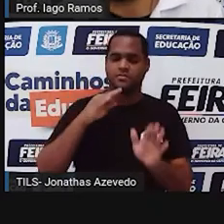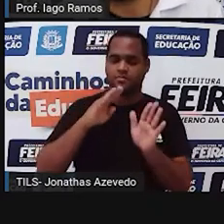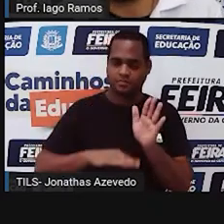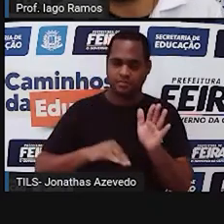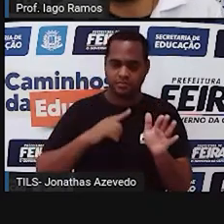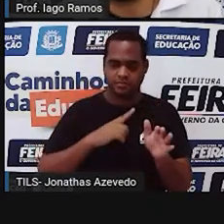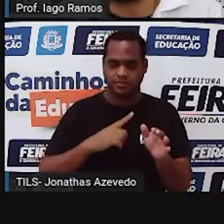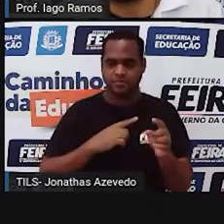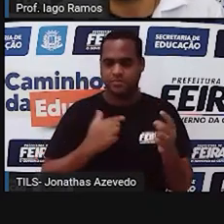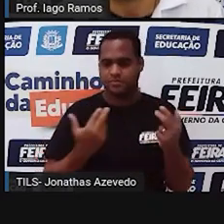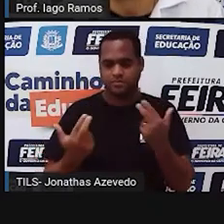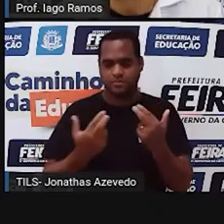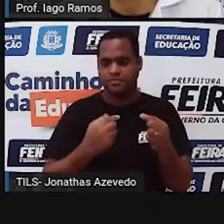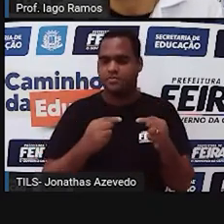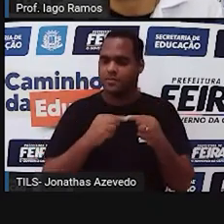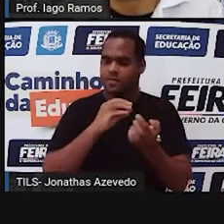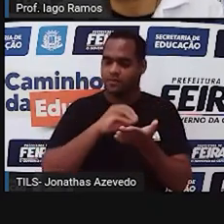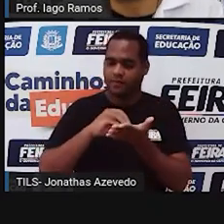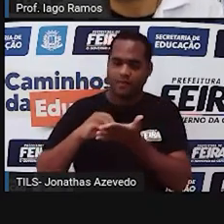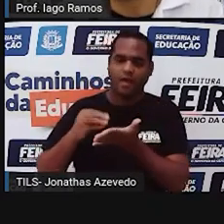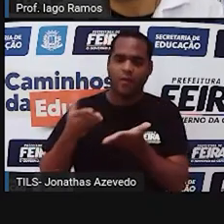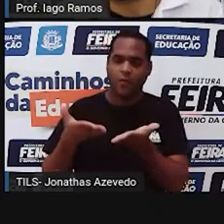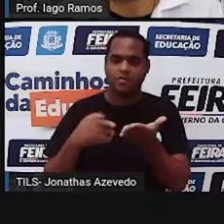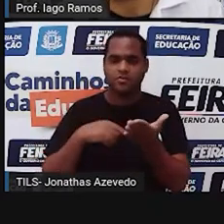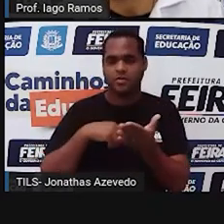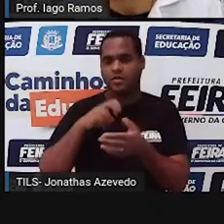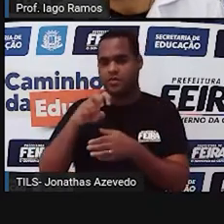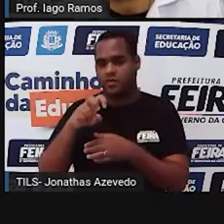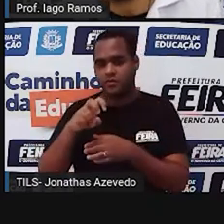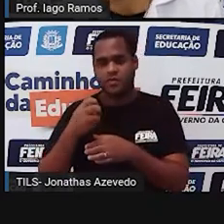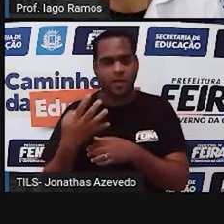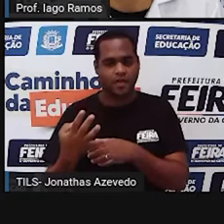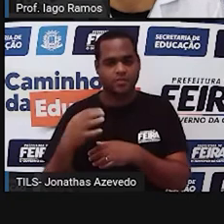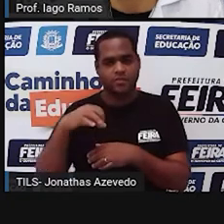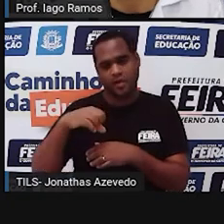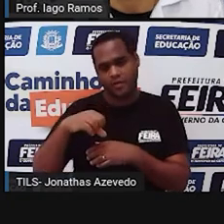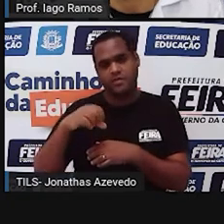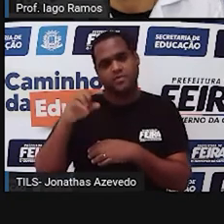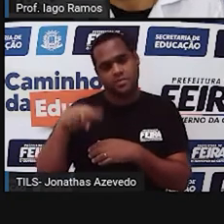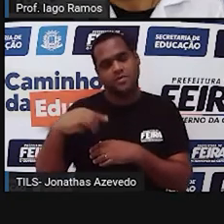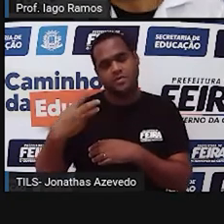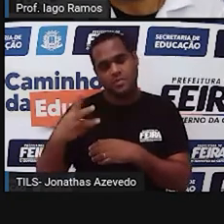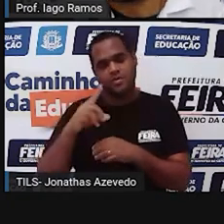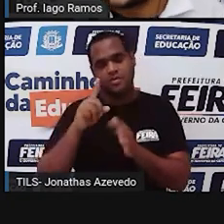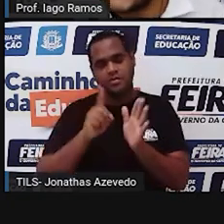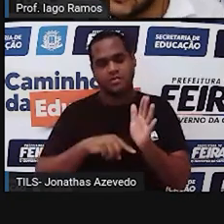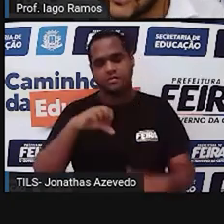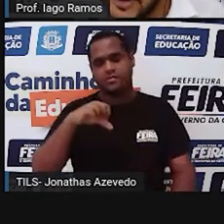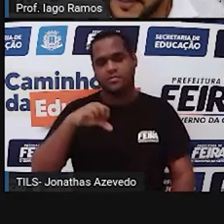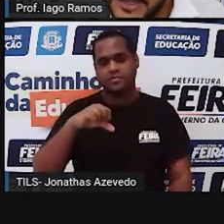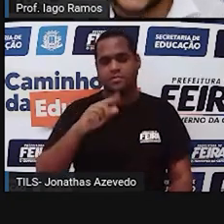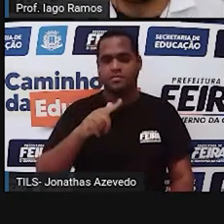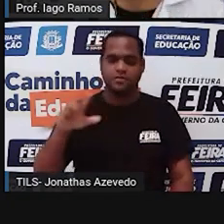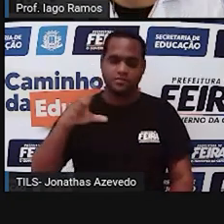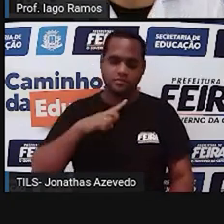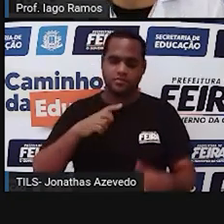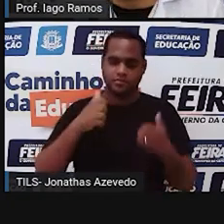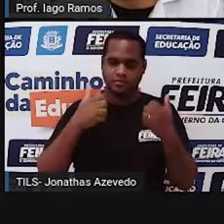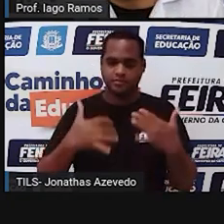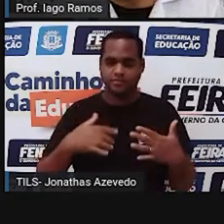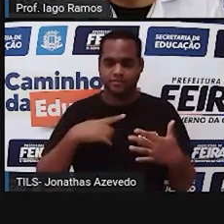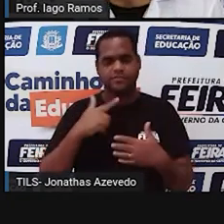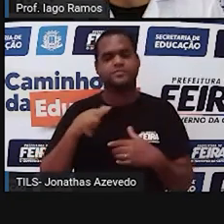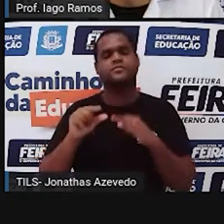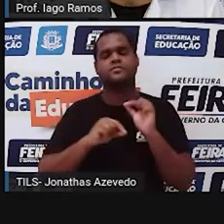outros dois, que sobrou agora. Foi o 5 e o 4. 9, 3 é menor do que 9. Mas tem a outra parte da condição.